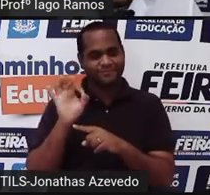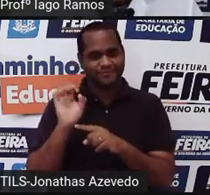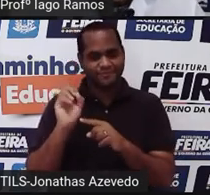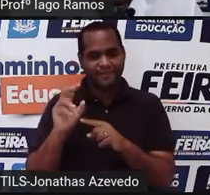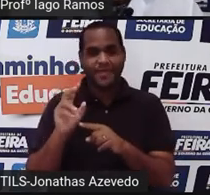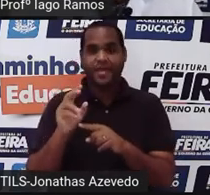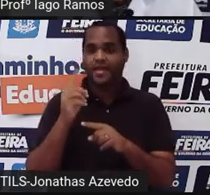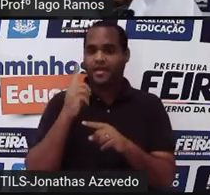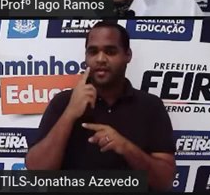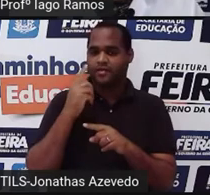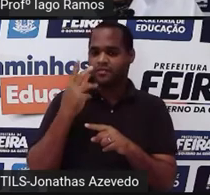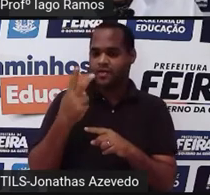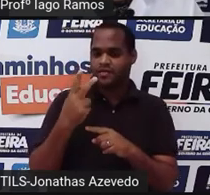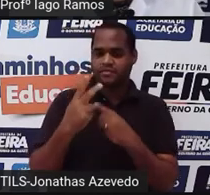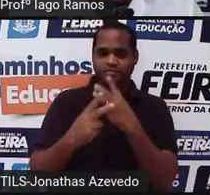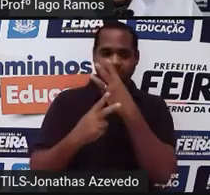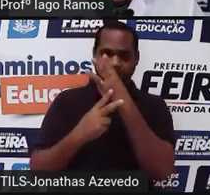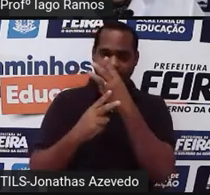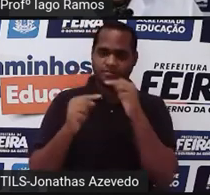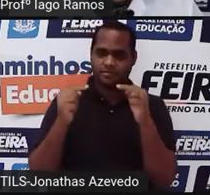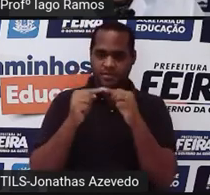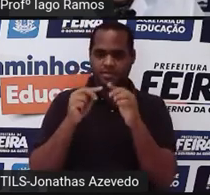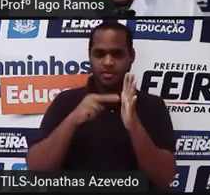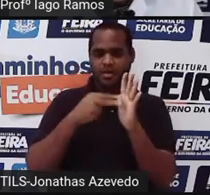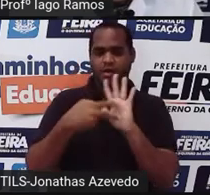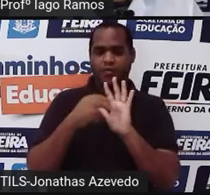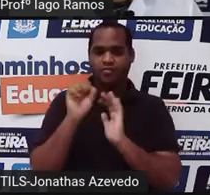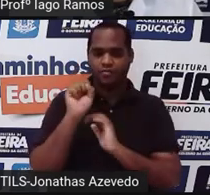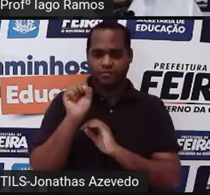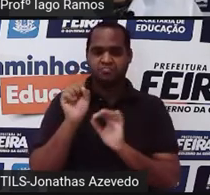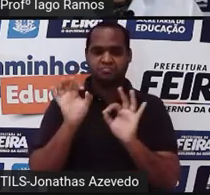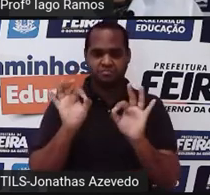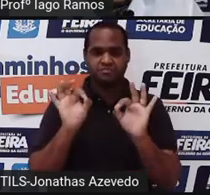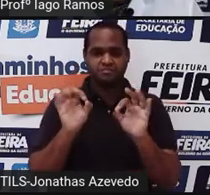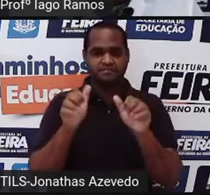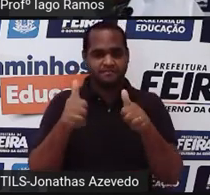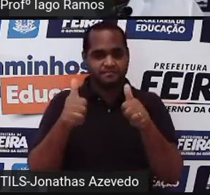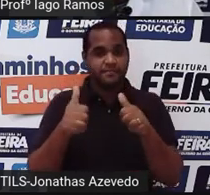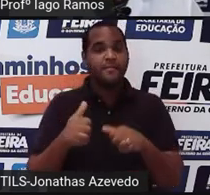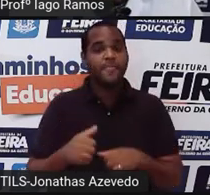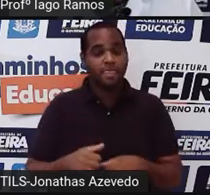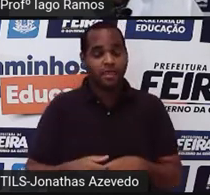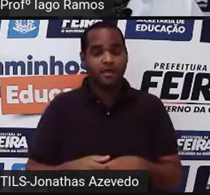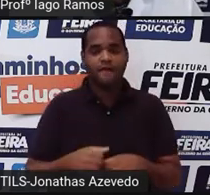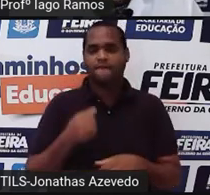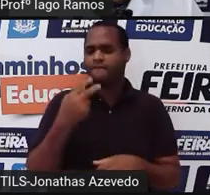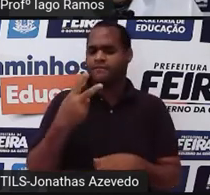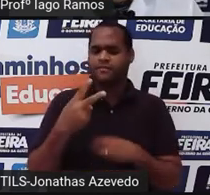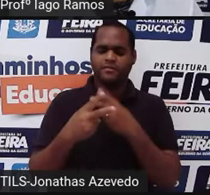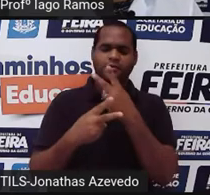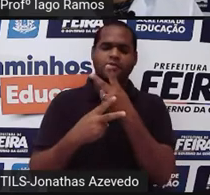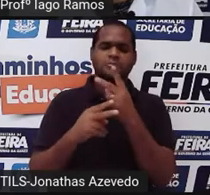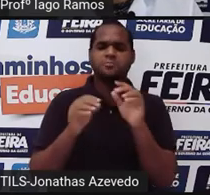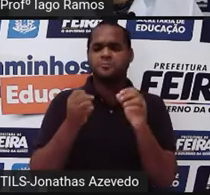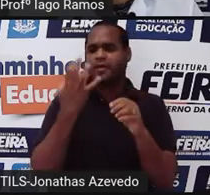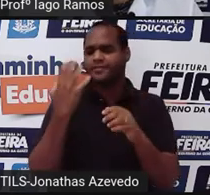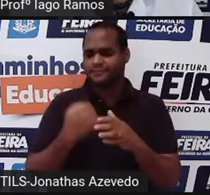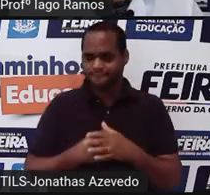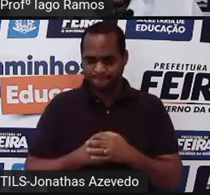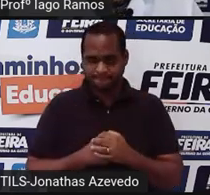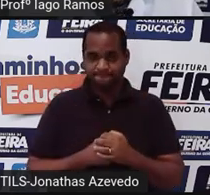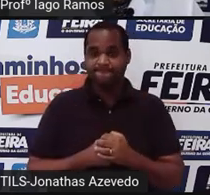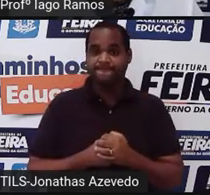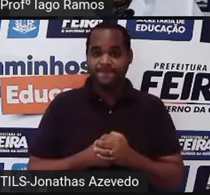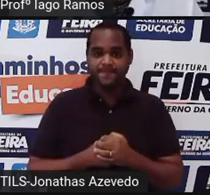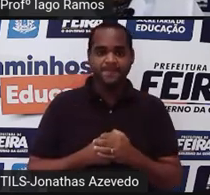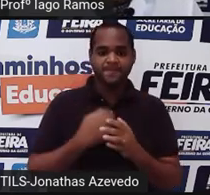Então, 2 elevado a 3 é igual a 8. Coloquei o resultado ali. E o 2 elevado a 2, quanto é que dá isso, tá?